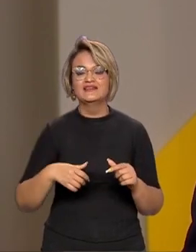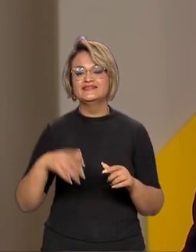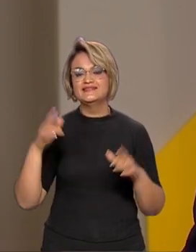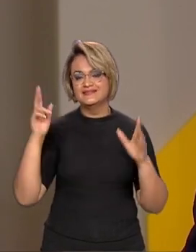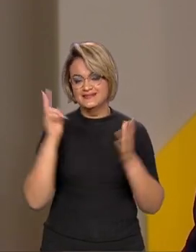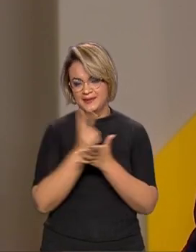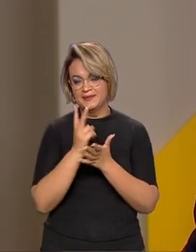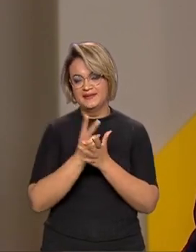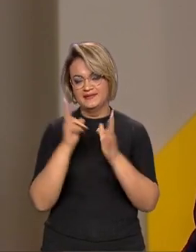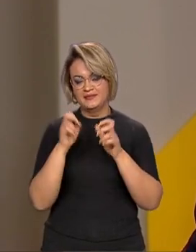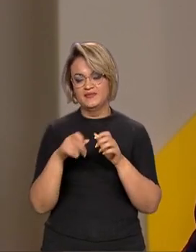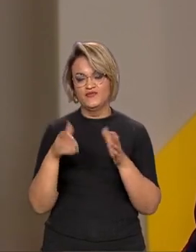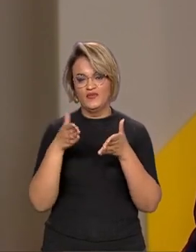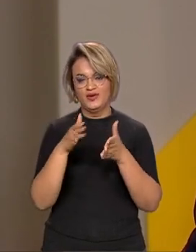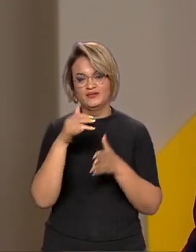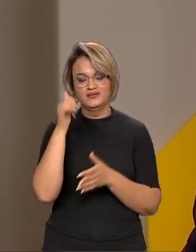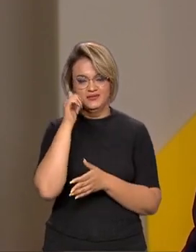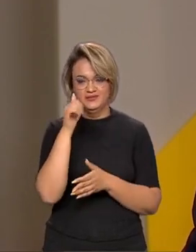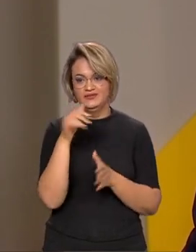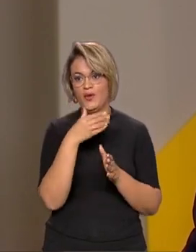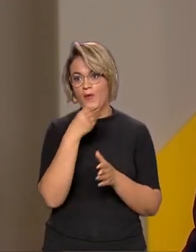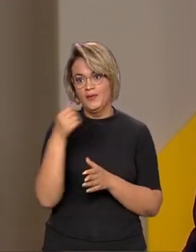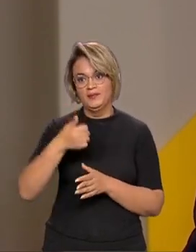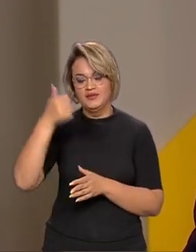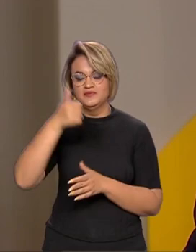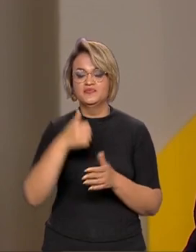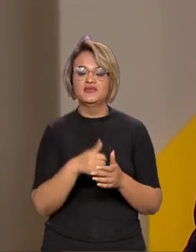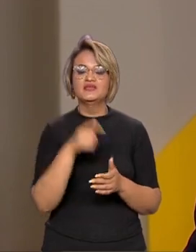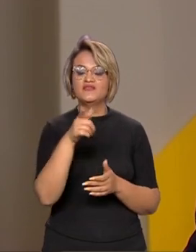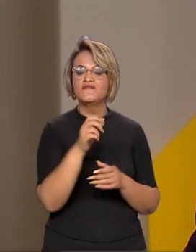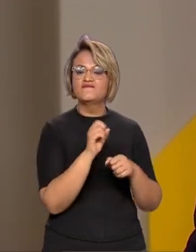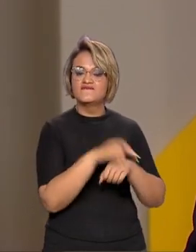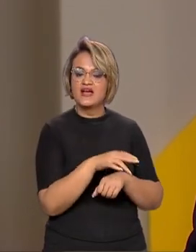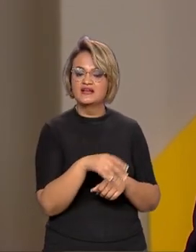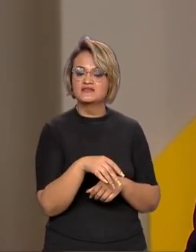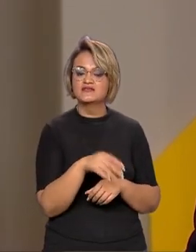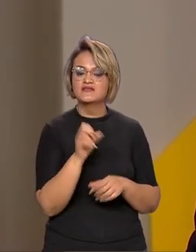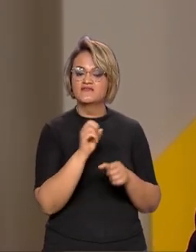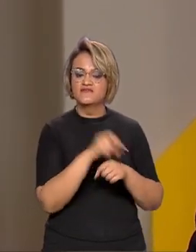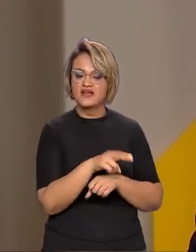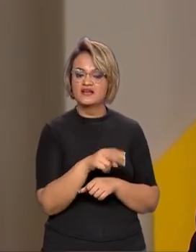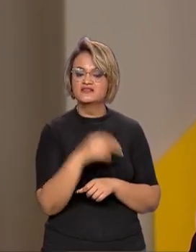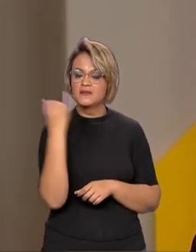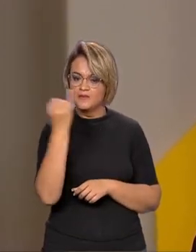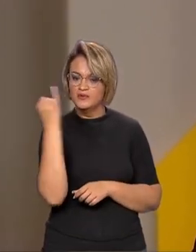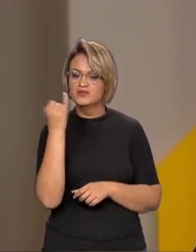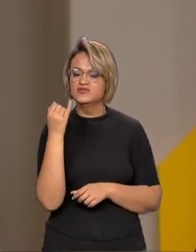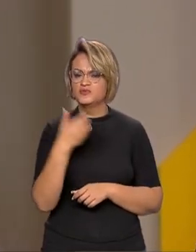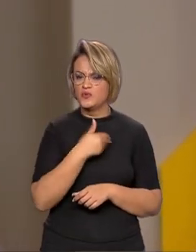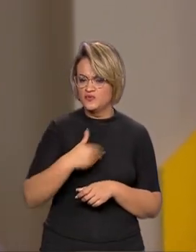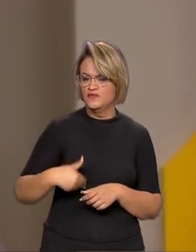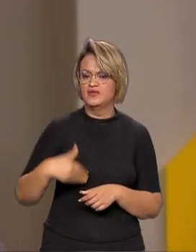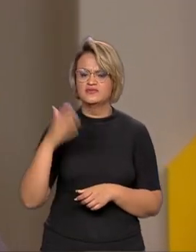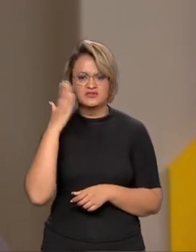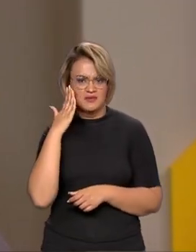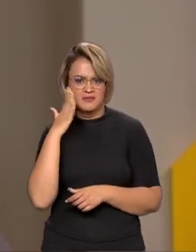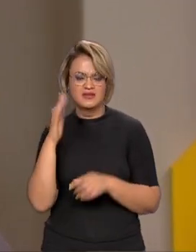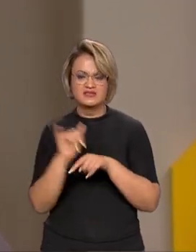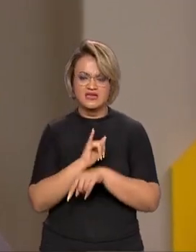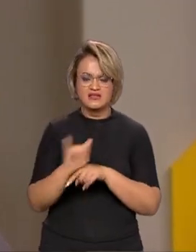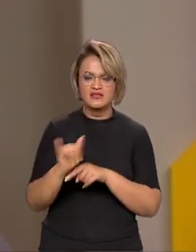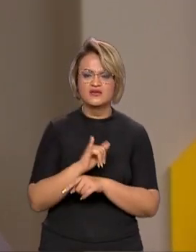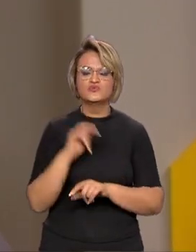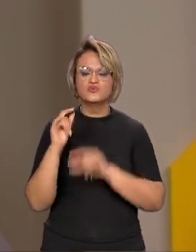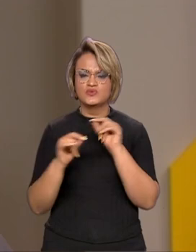questão de gênero. Esse retrato mensal do número de vagas, do saldo de vagas, é importante para o governo traçar estratégias